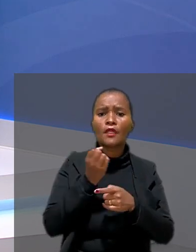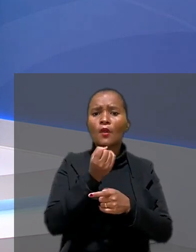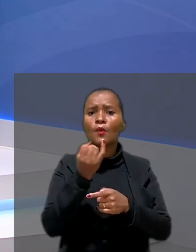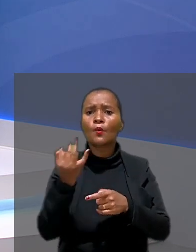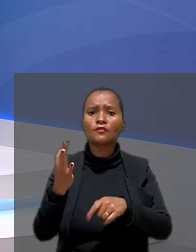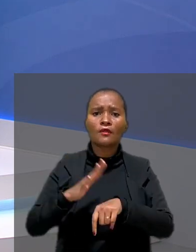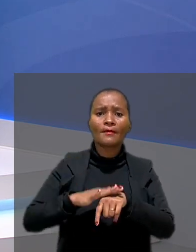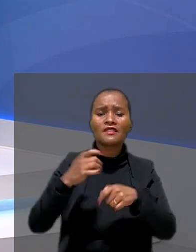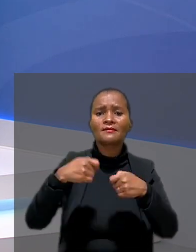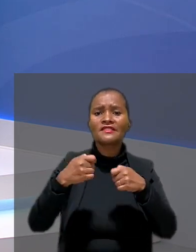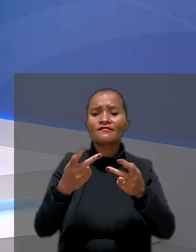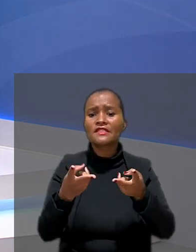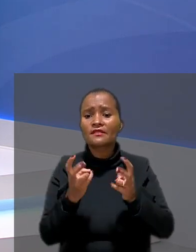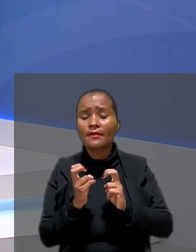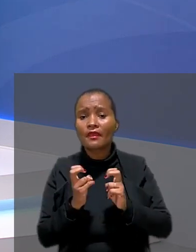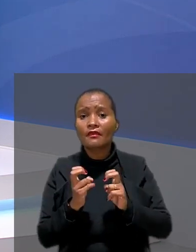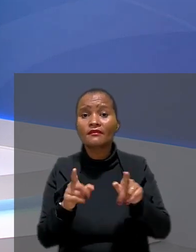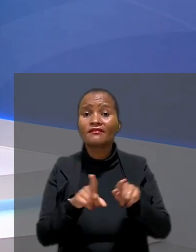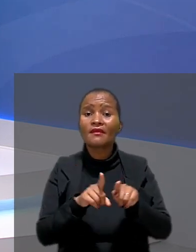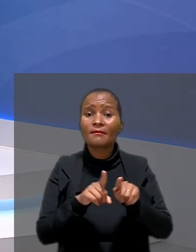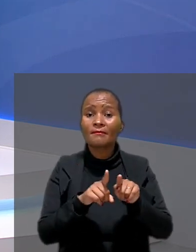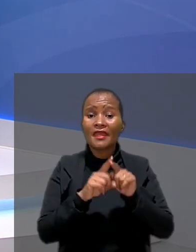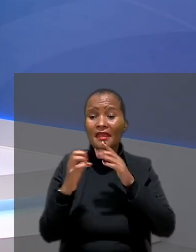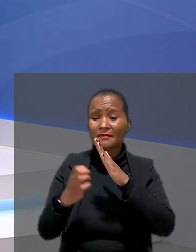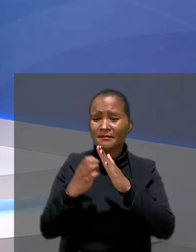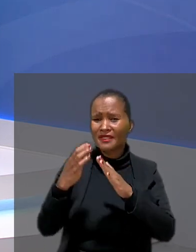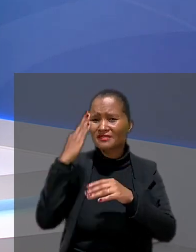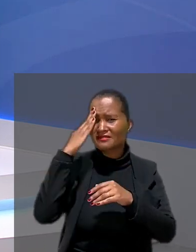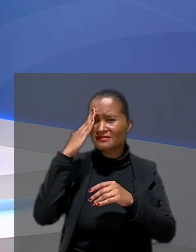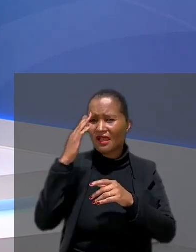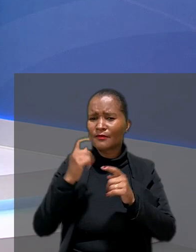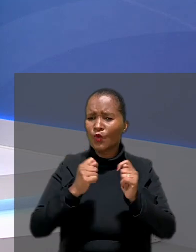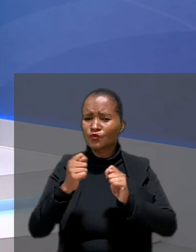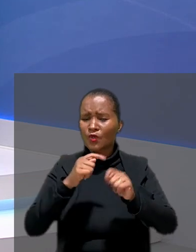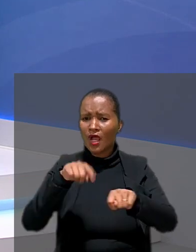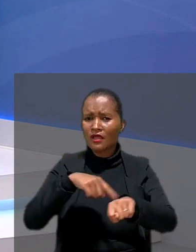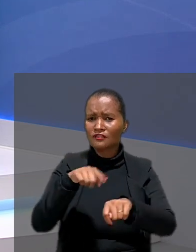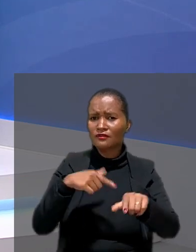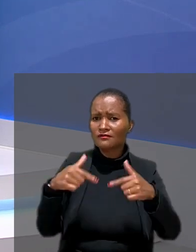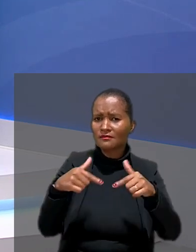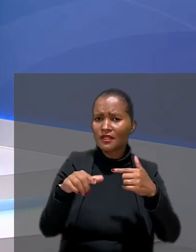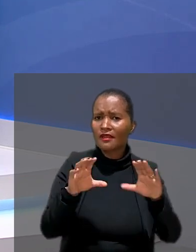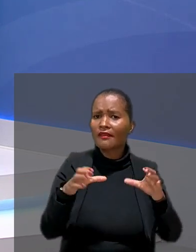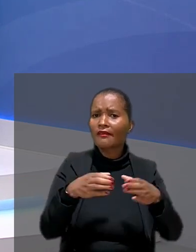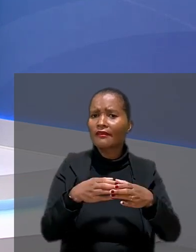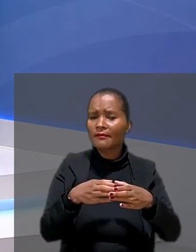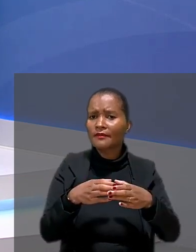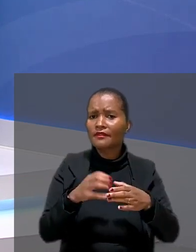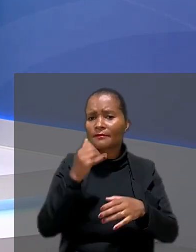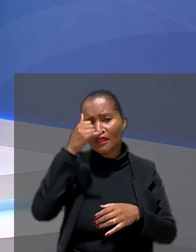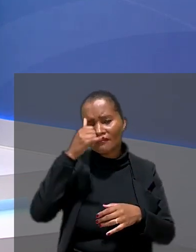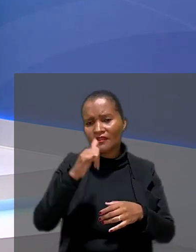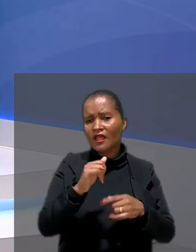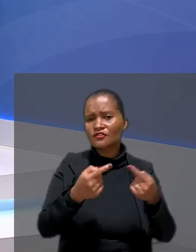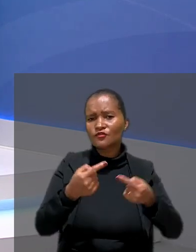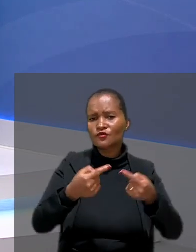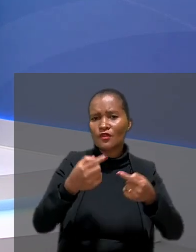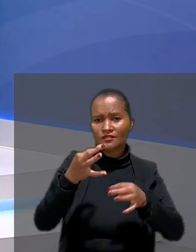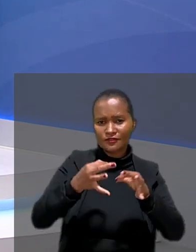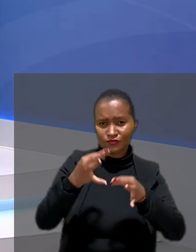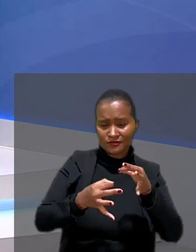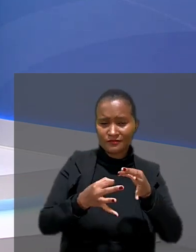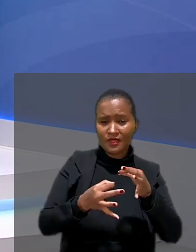saber quanto a mais deveria receber por isso? E você, empregador, sabe como controlar as horas trabalhadas pela equipe para evitar